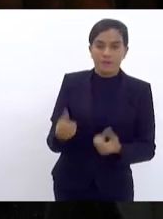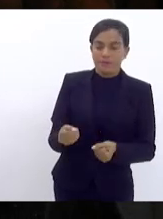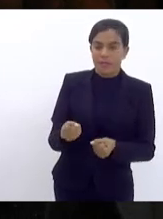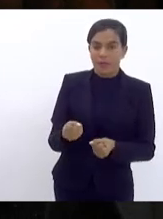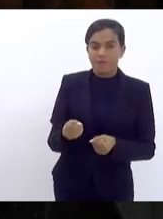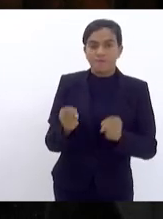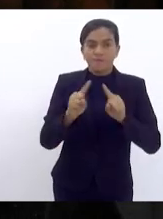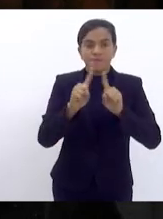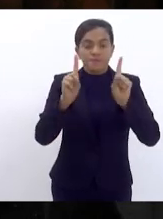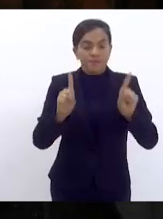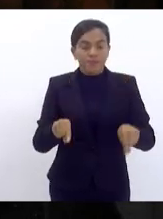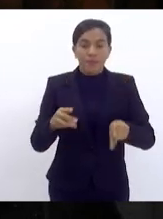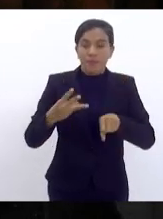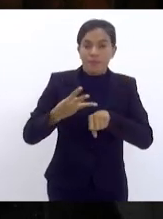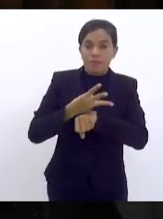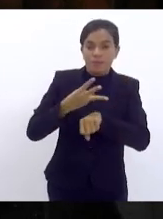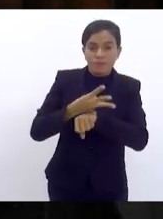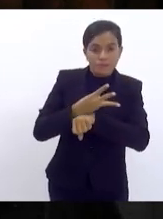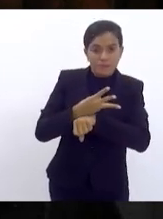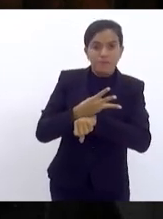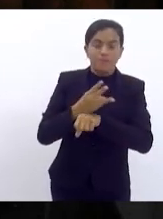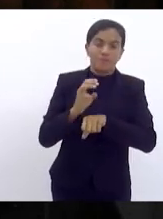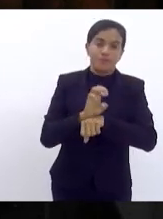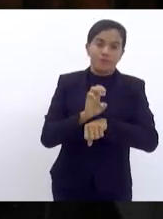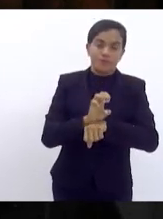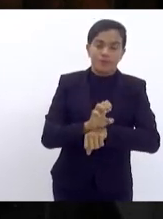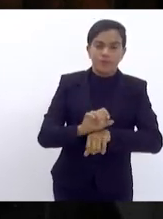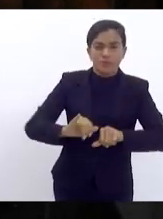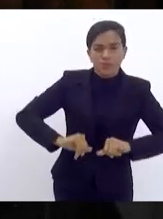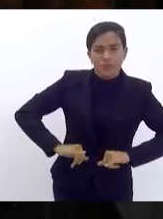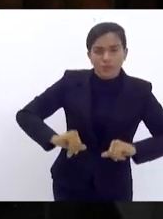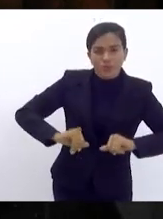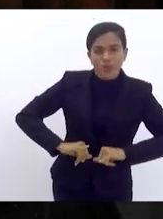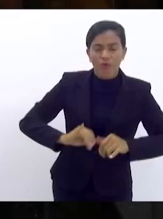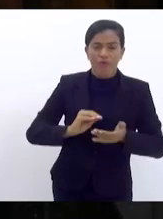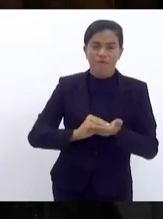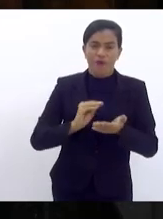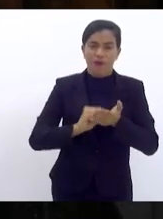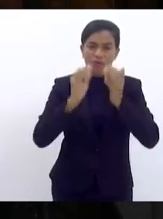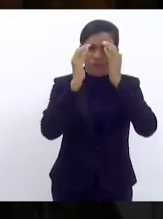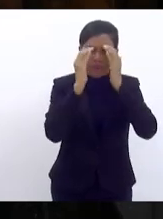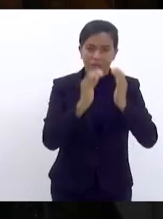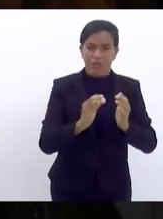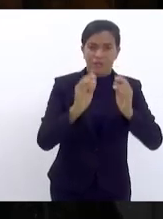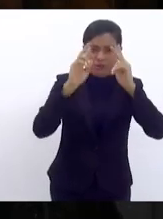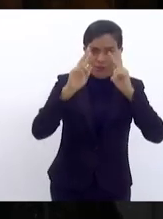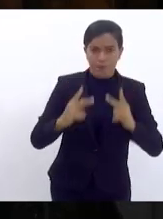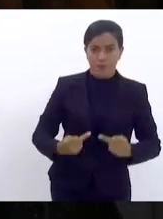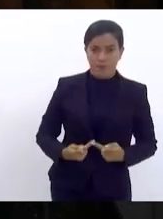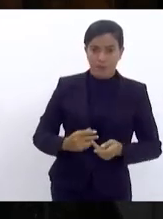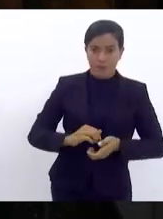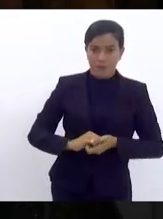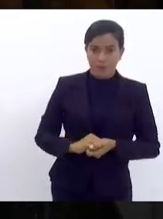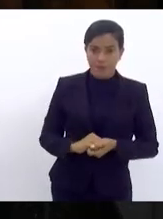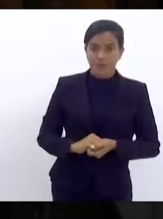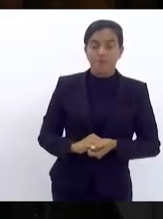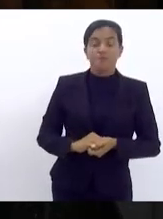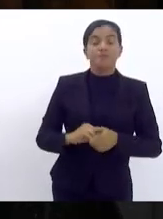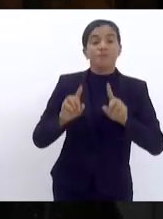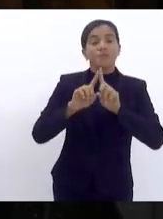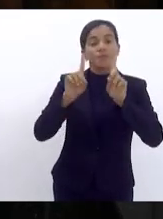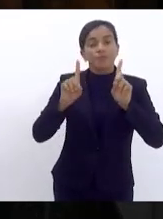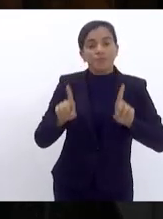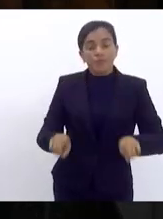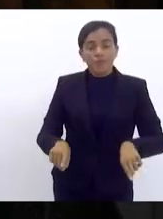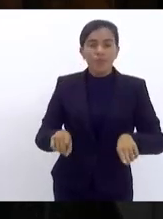servidores terceirizados do Estado sofram tamanha desumanidade. Servidores que